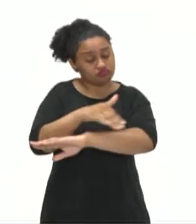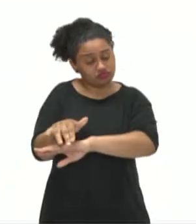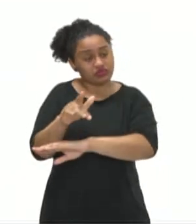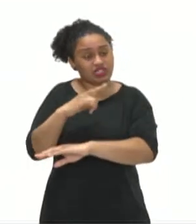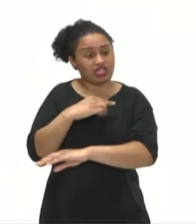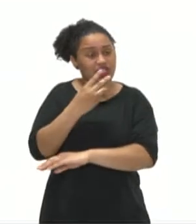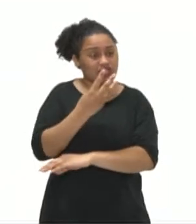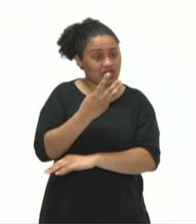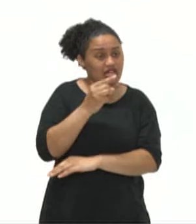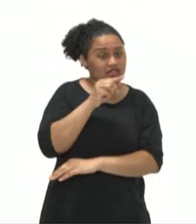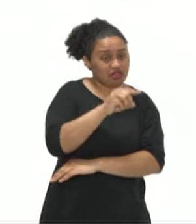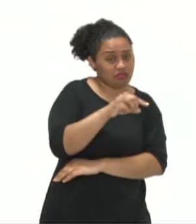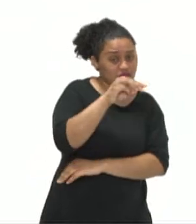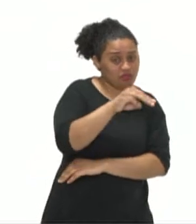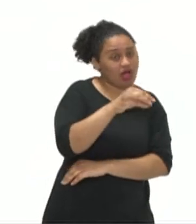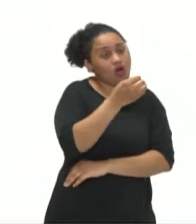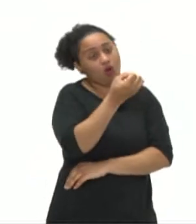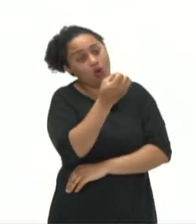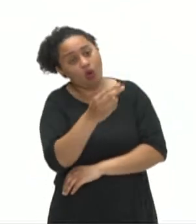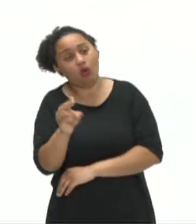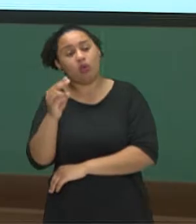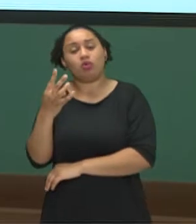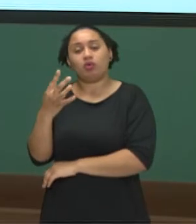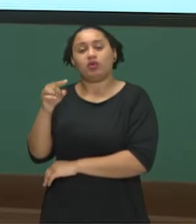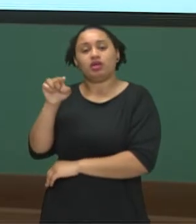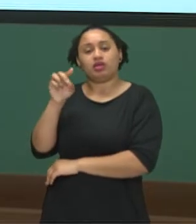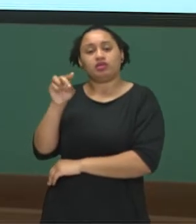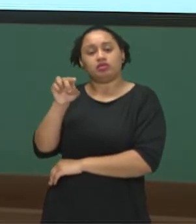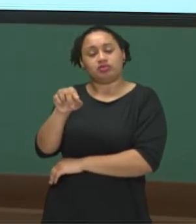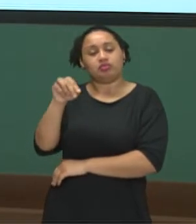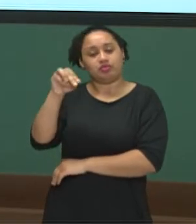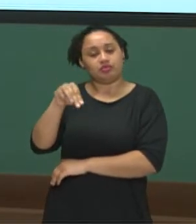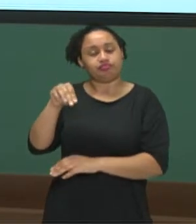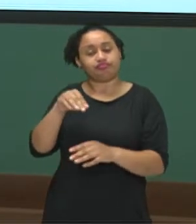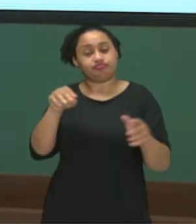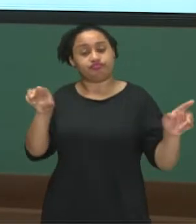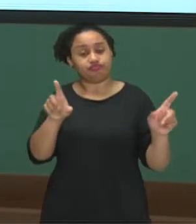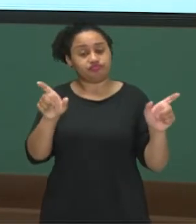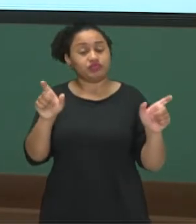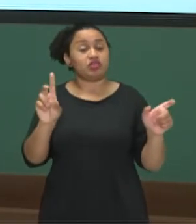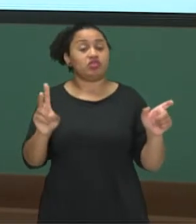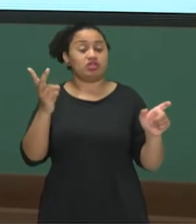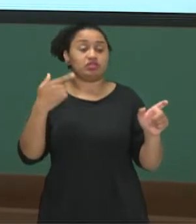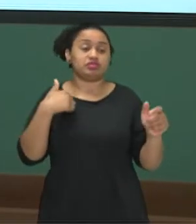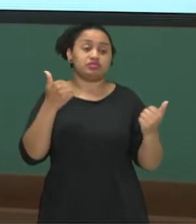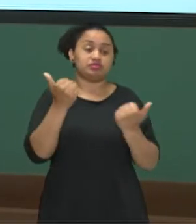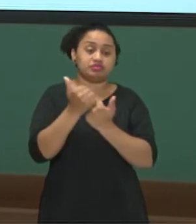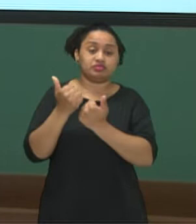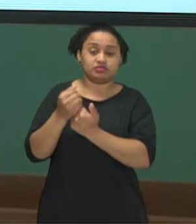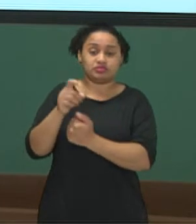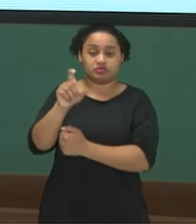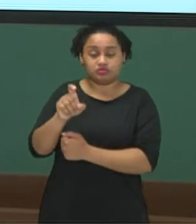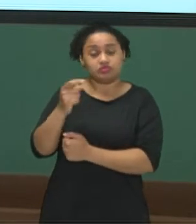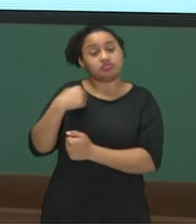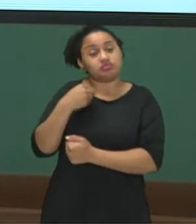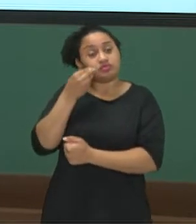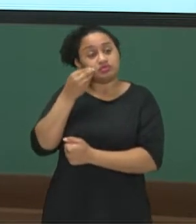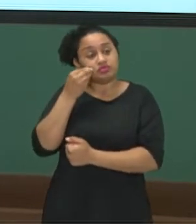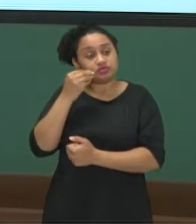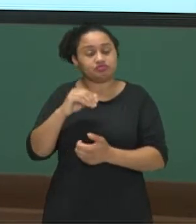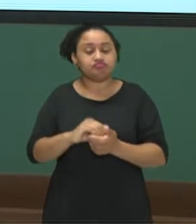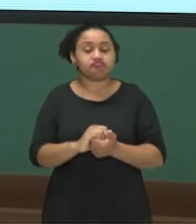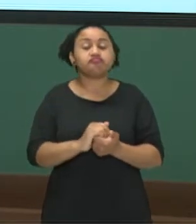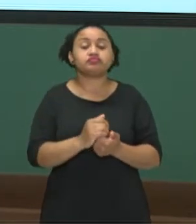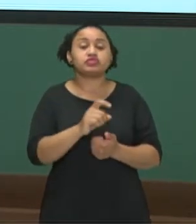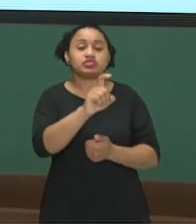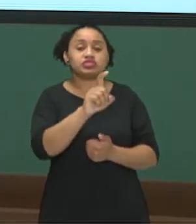3 mil metros ou 4 mil metros de extensão? Os valores que nós vamos testar no lugar do x. Trocando, substituindo o